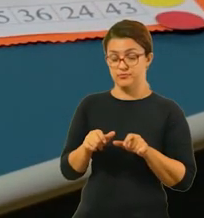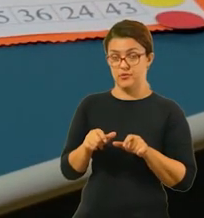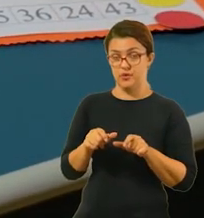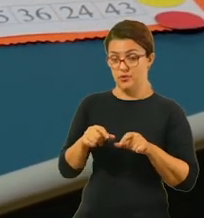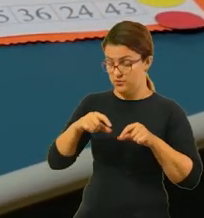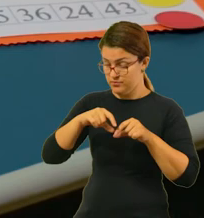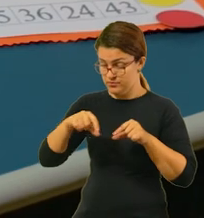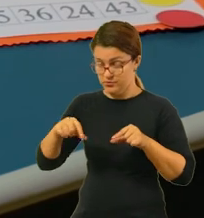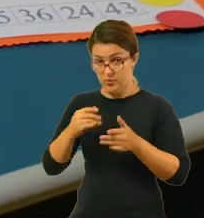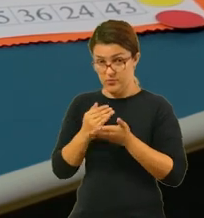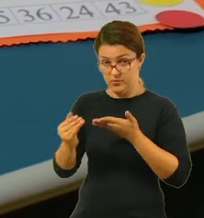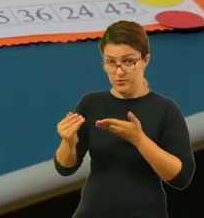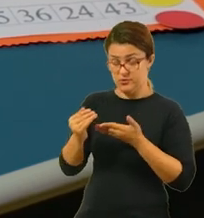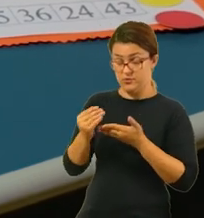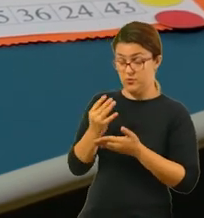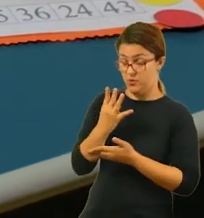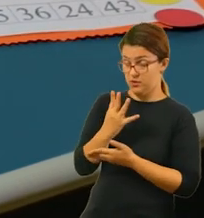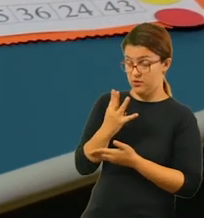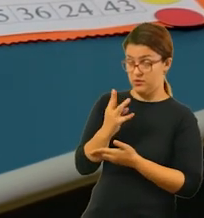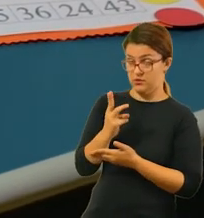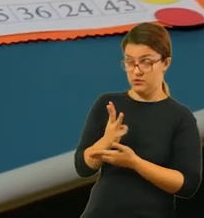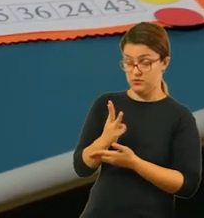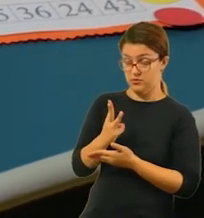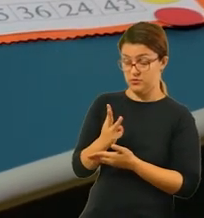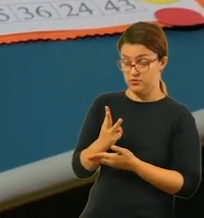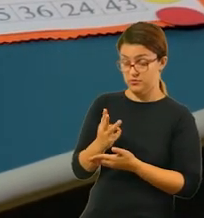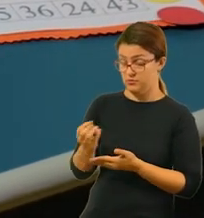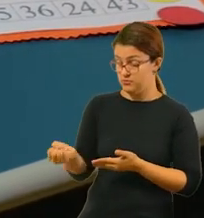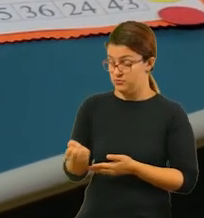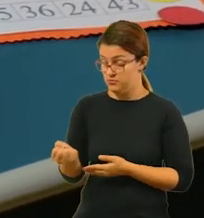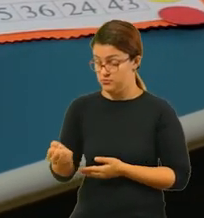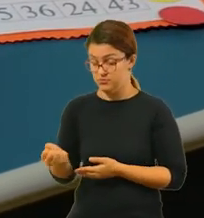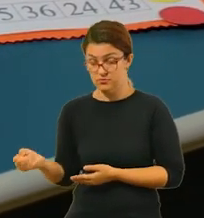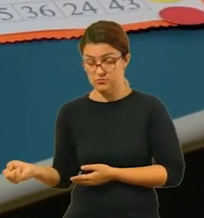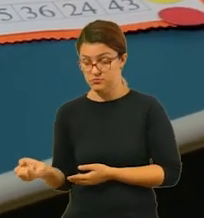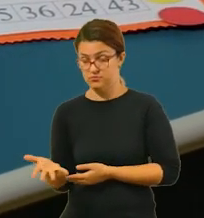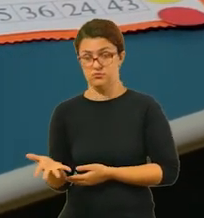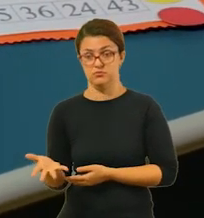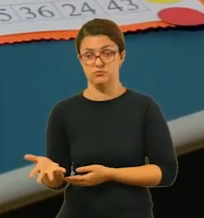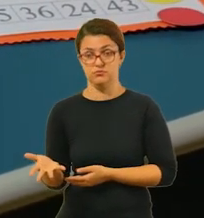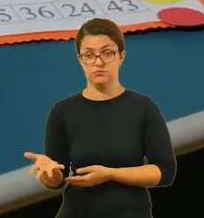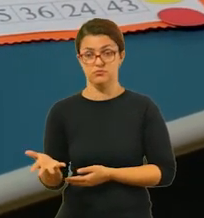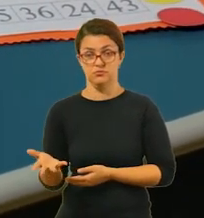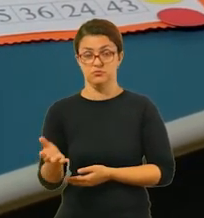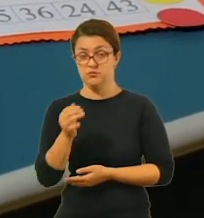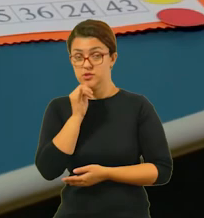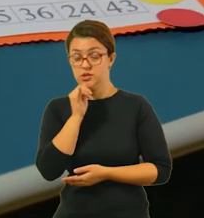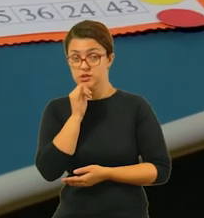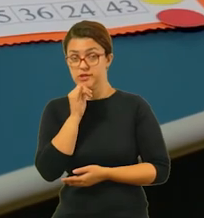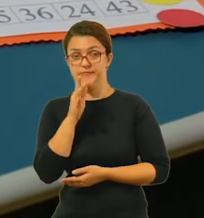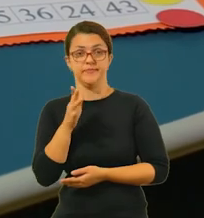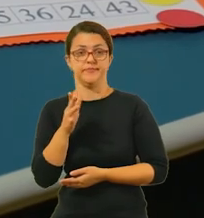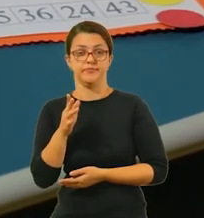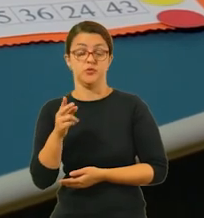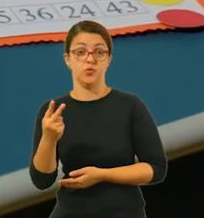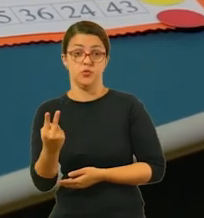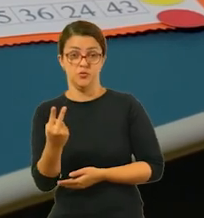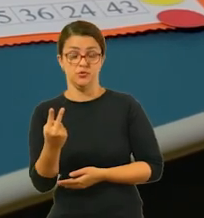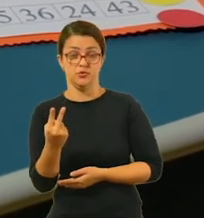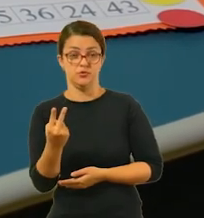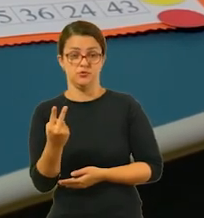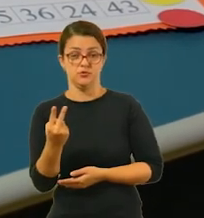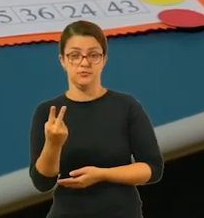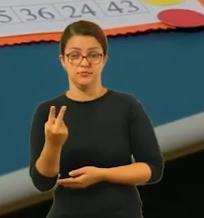no primeiro número, que é o 43, e o primeiro vai jogar o dado. Digamos que ele jogou o dado e o dado caiu no número 2,